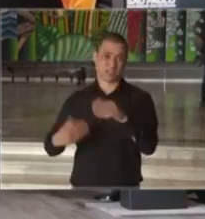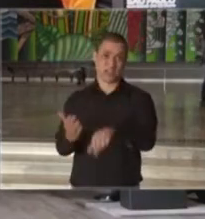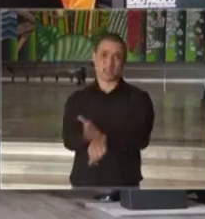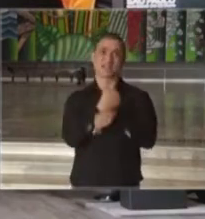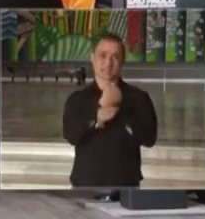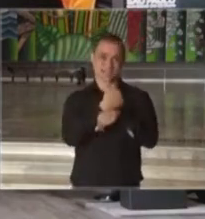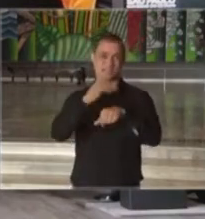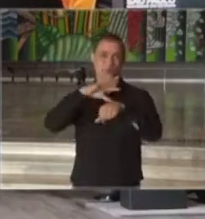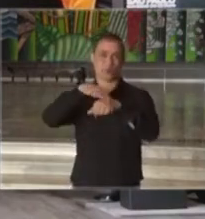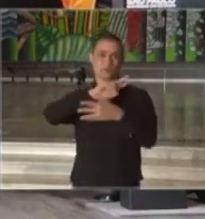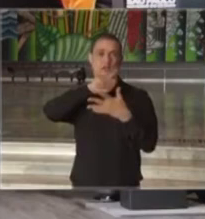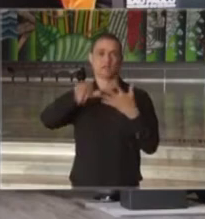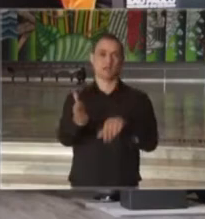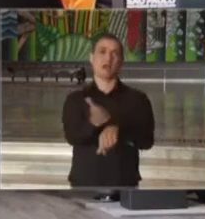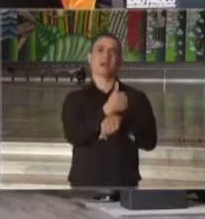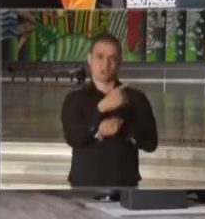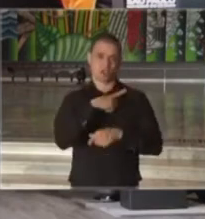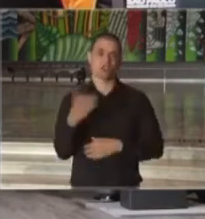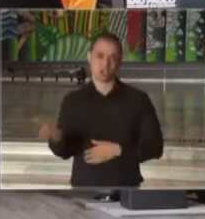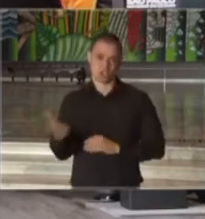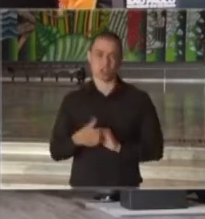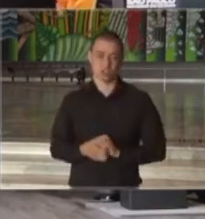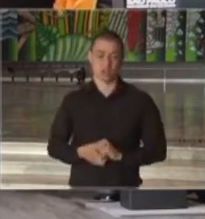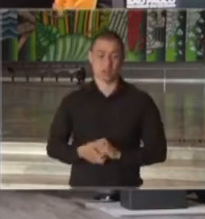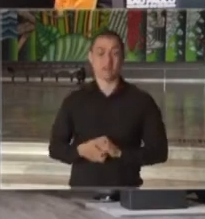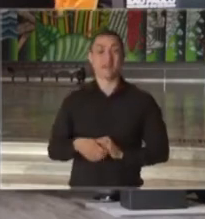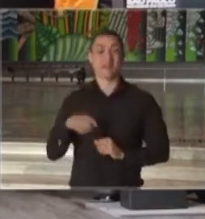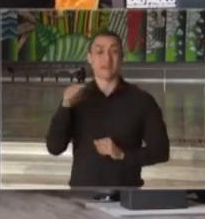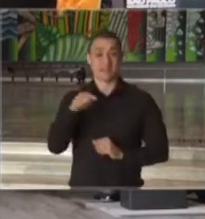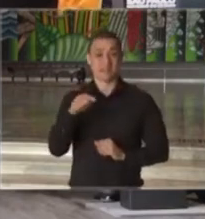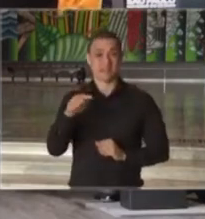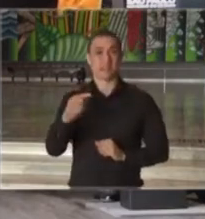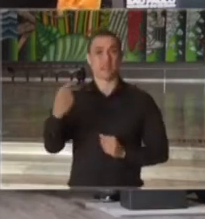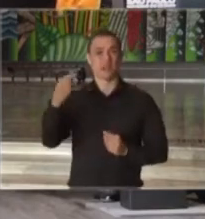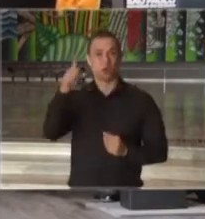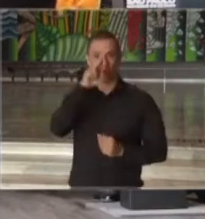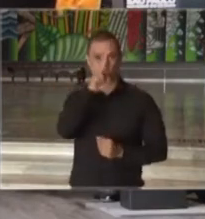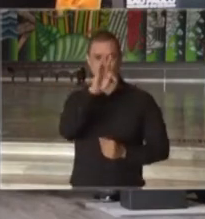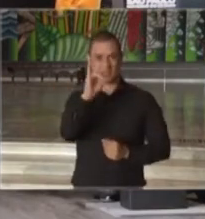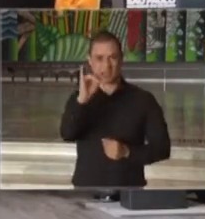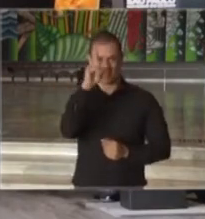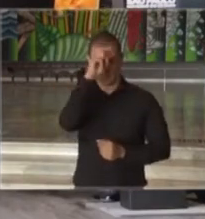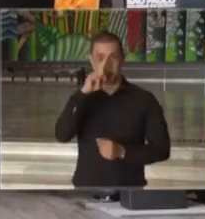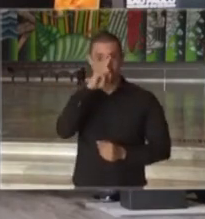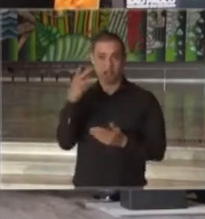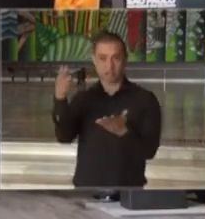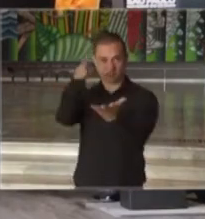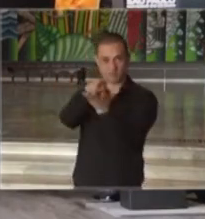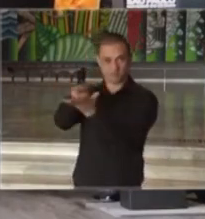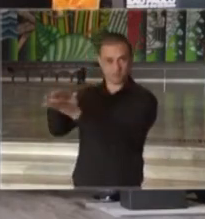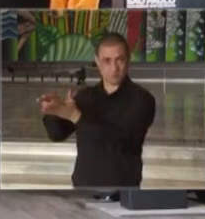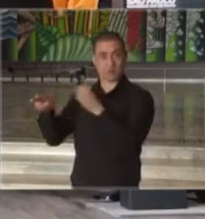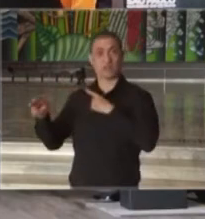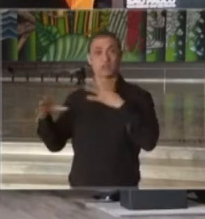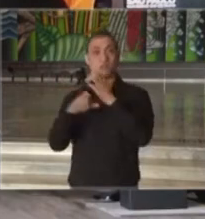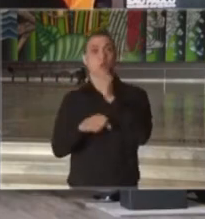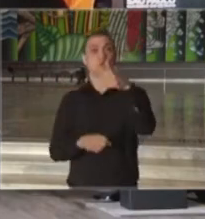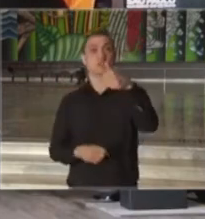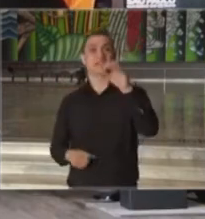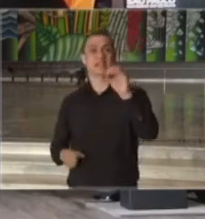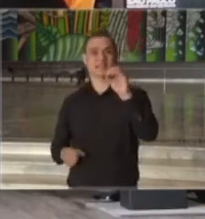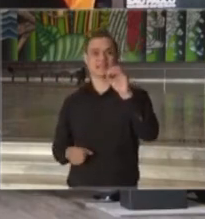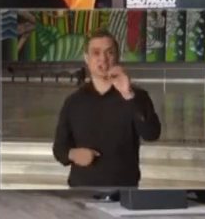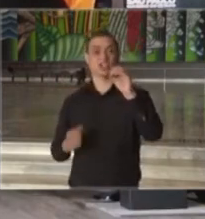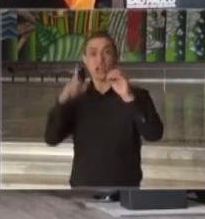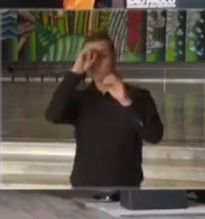comorbidades. Dos casos em UTI, nós temos, neste boletim, então, 70 casos